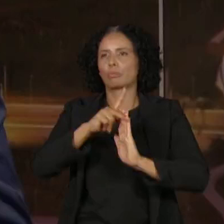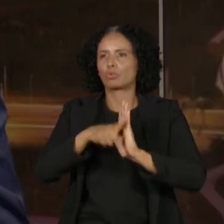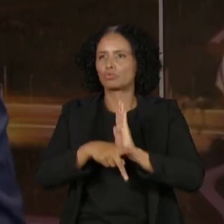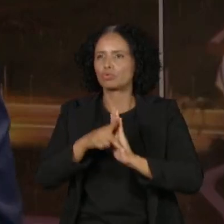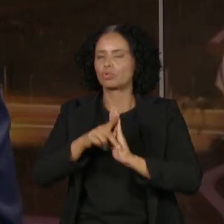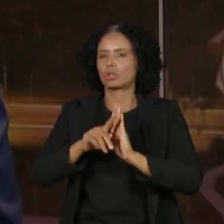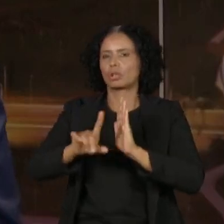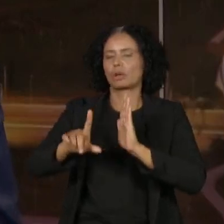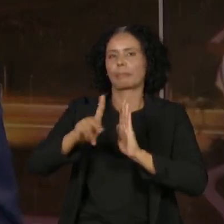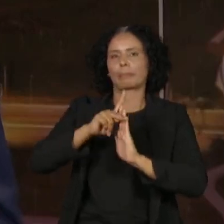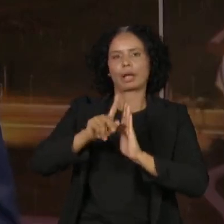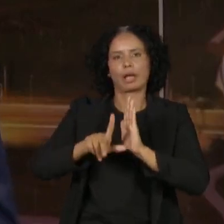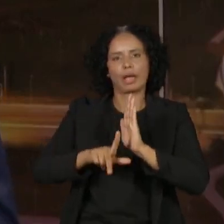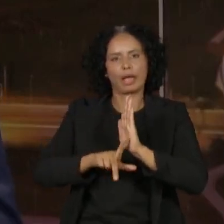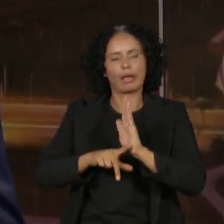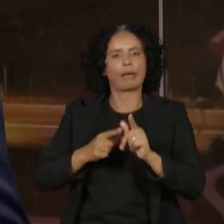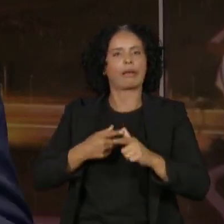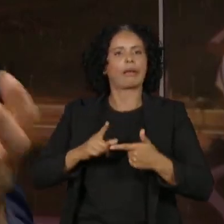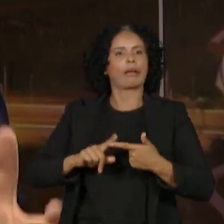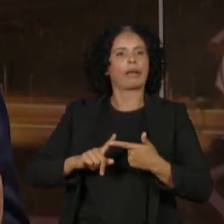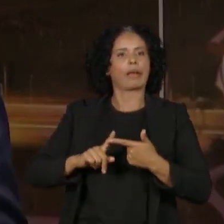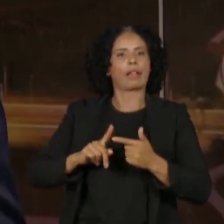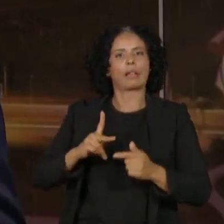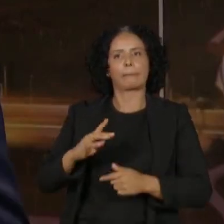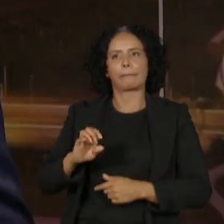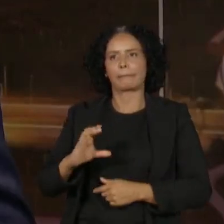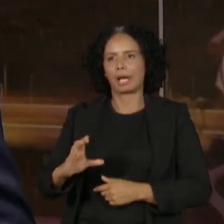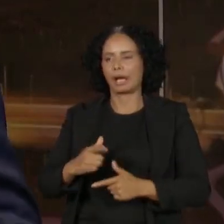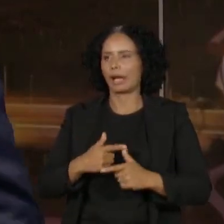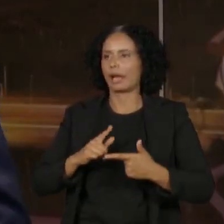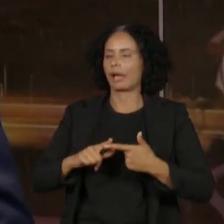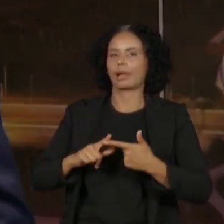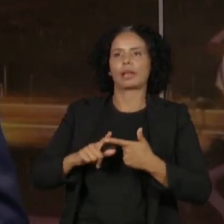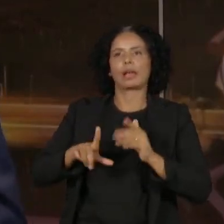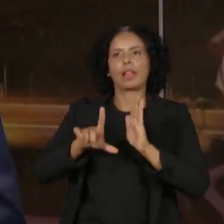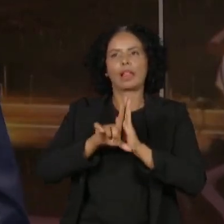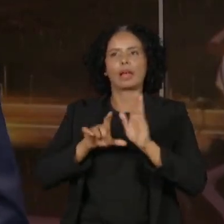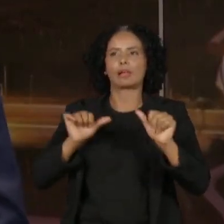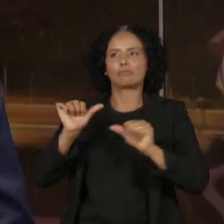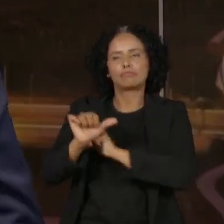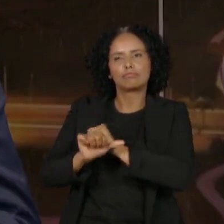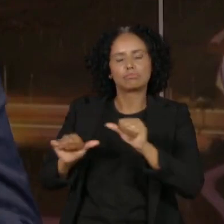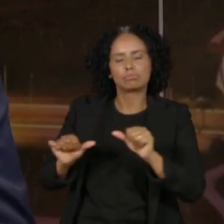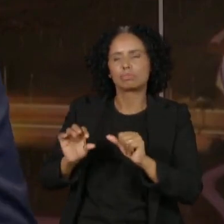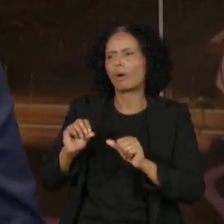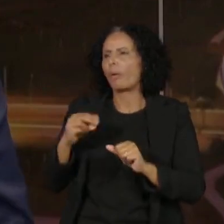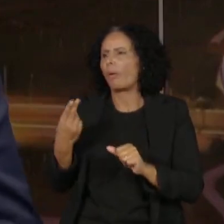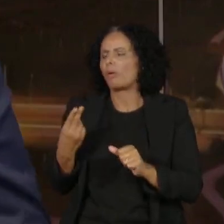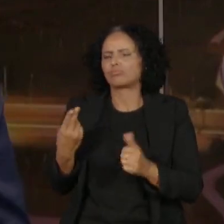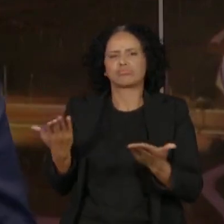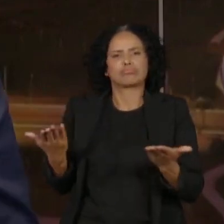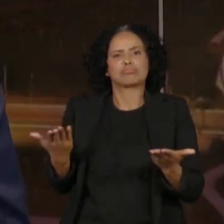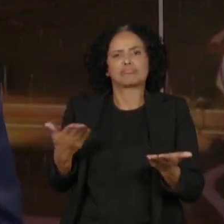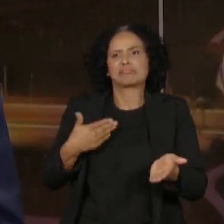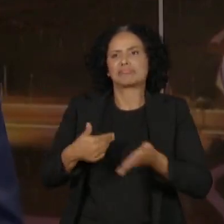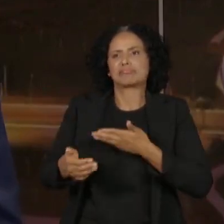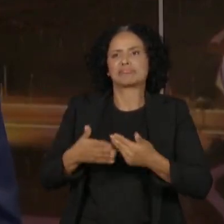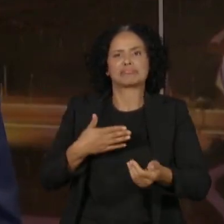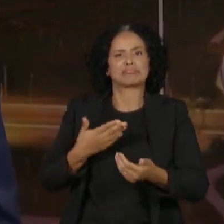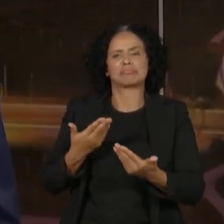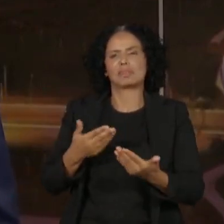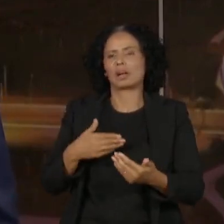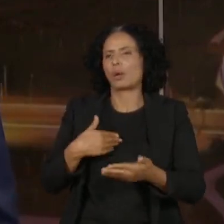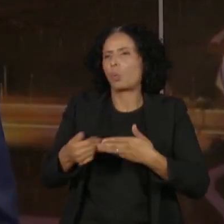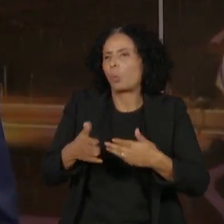das eventuais PECs, das alterações legislativas, ou mesmo, independente de ter ou não um projeto